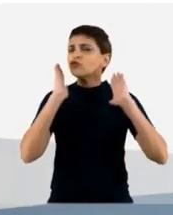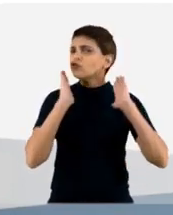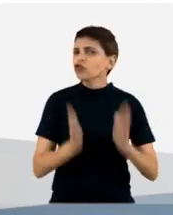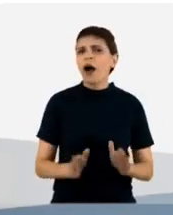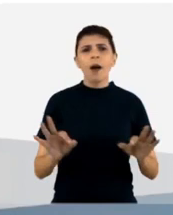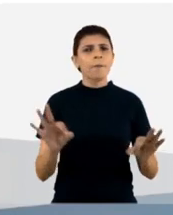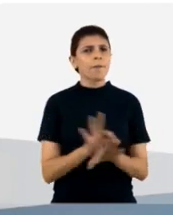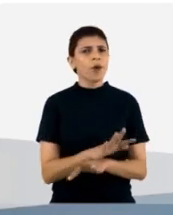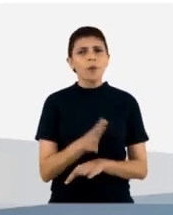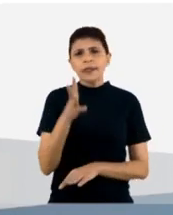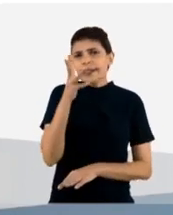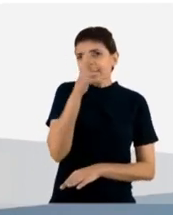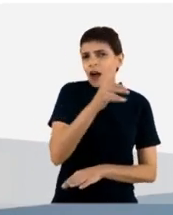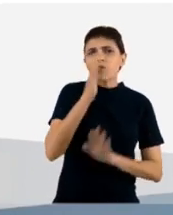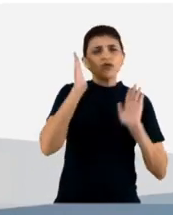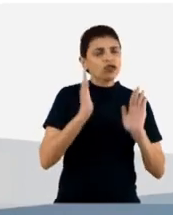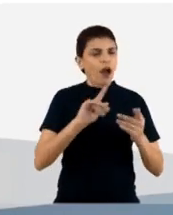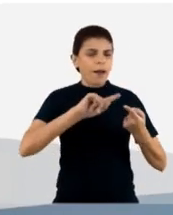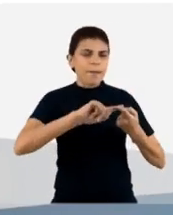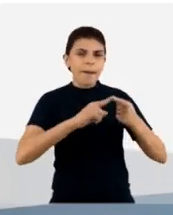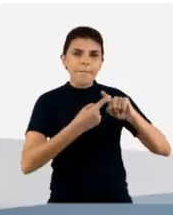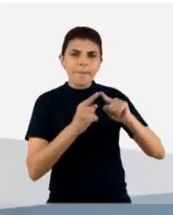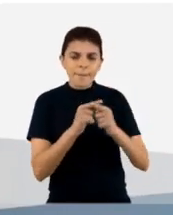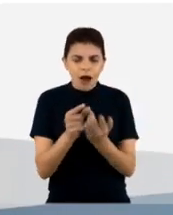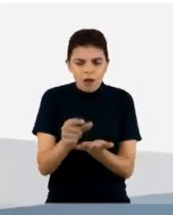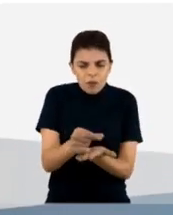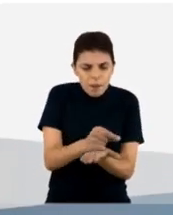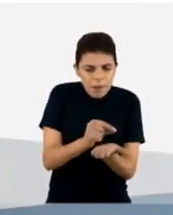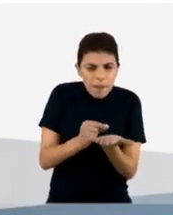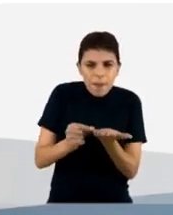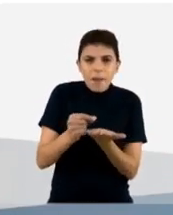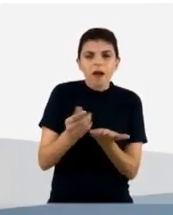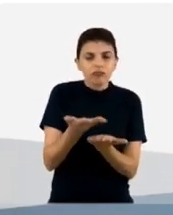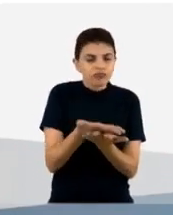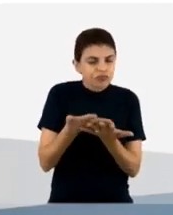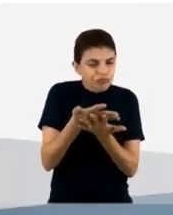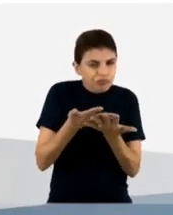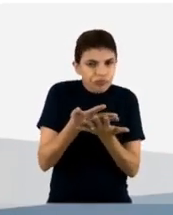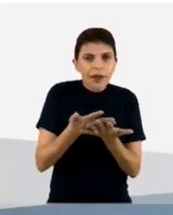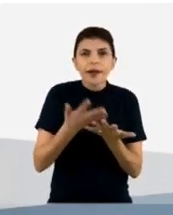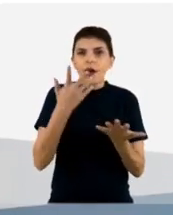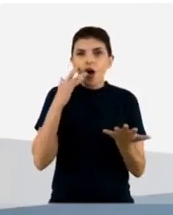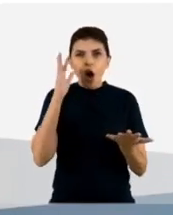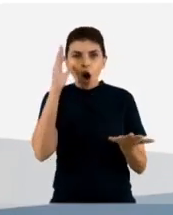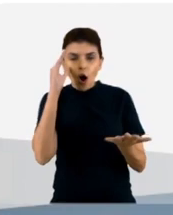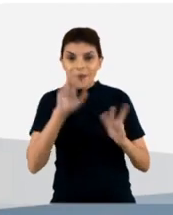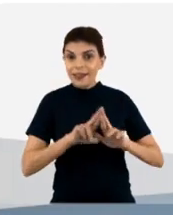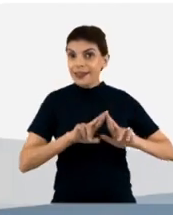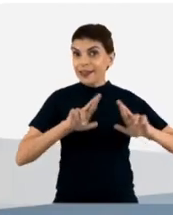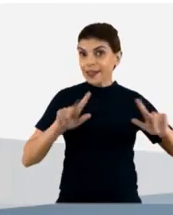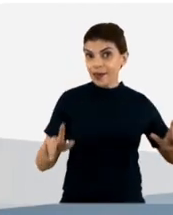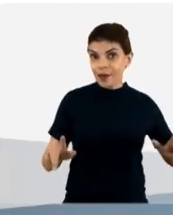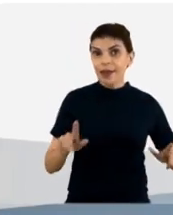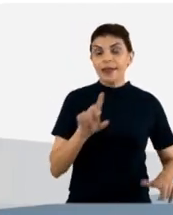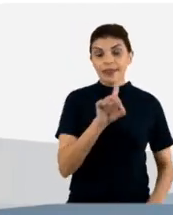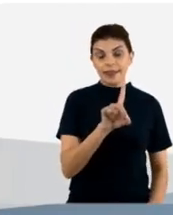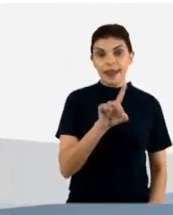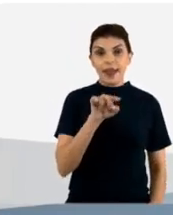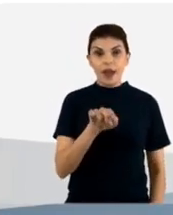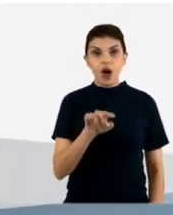fagos específicos que se ligam contra o alvo né? Observando aqui a diferença entre a DO